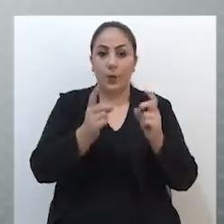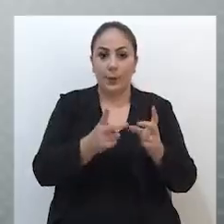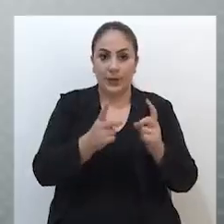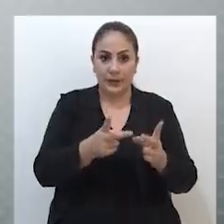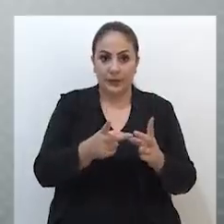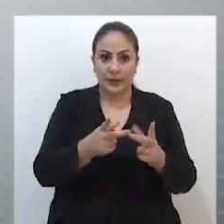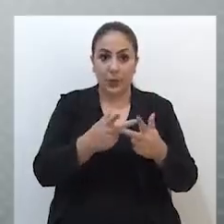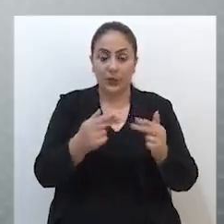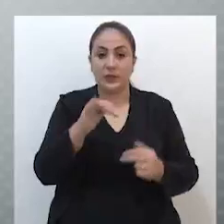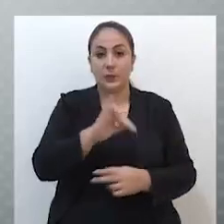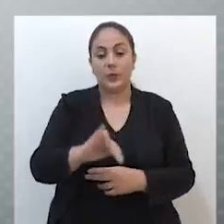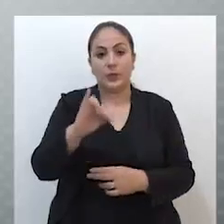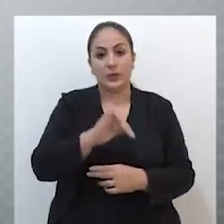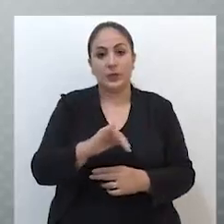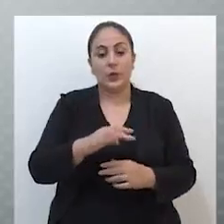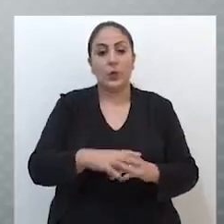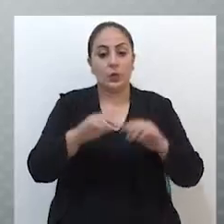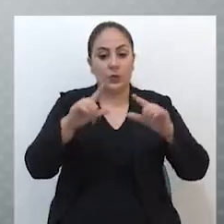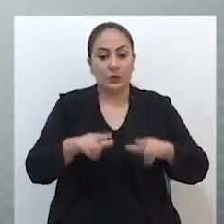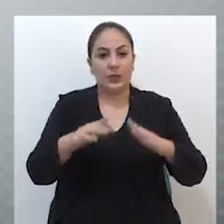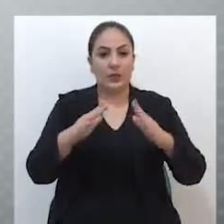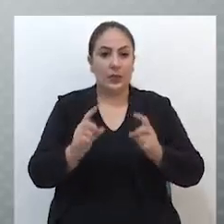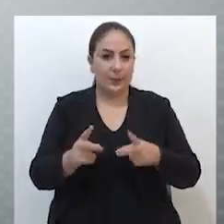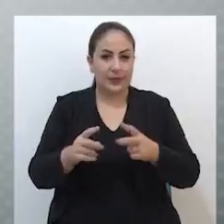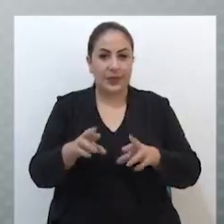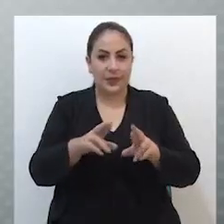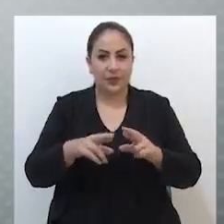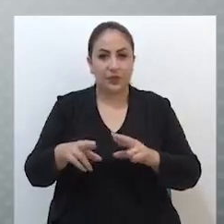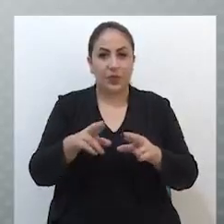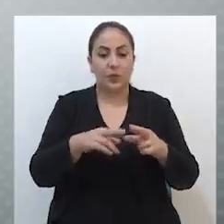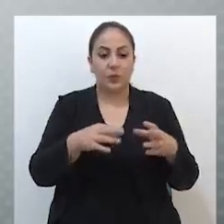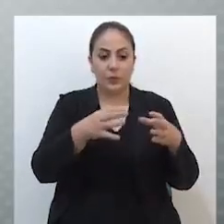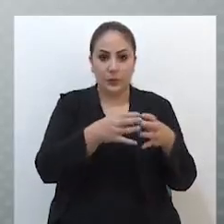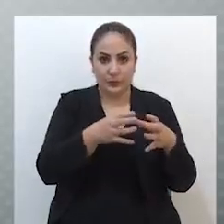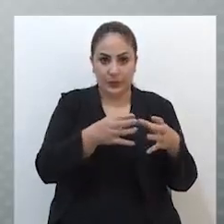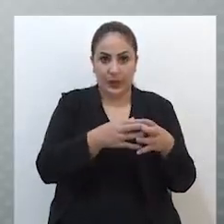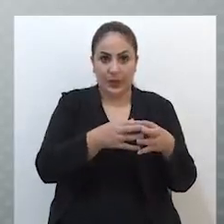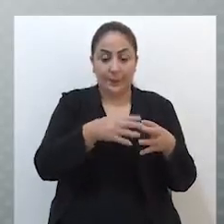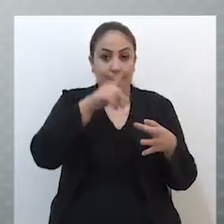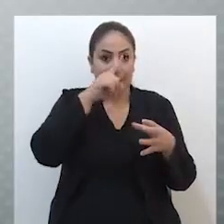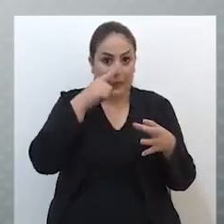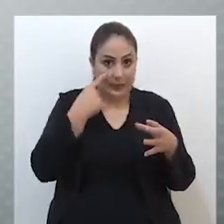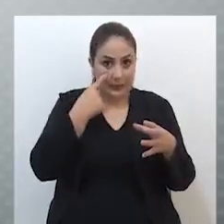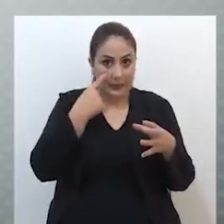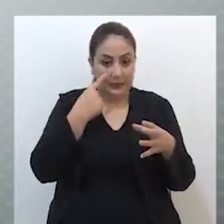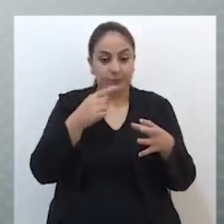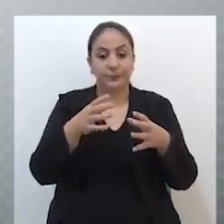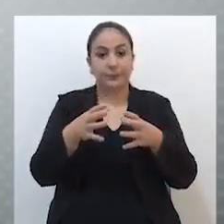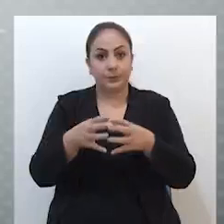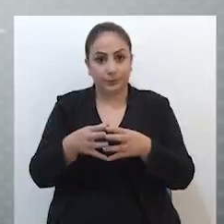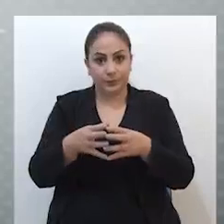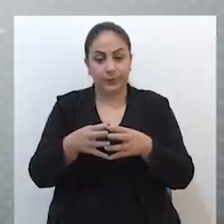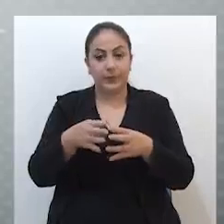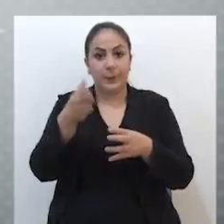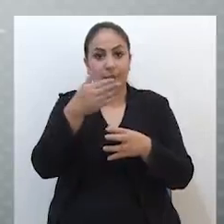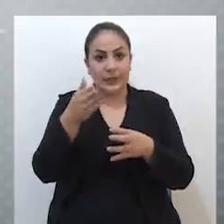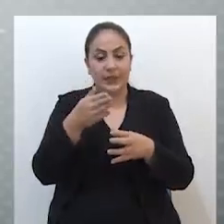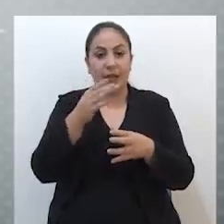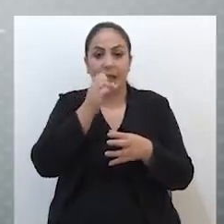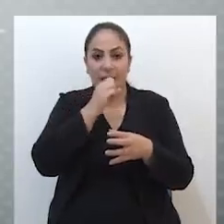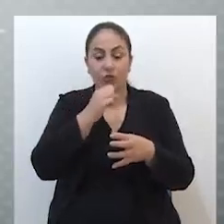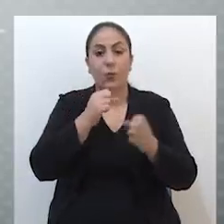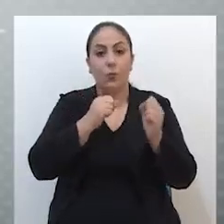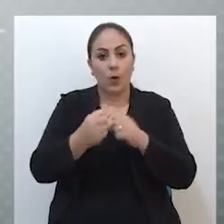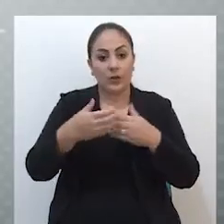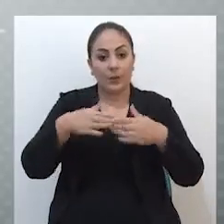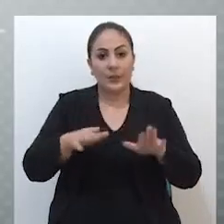Para o comércio de itens essenciais, os estabelecimentos das regiões classificadas como bandeira amarela e laranja podem